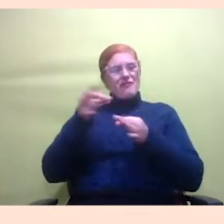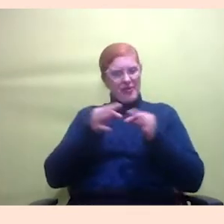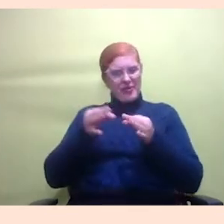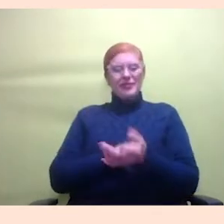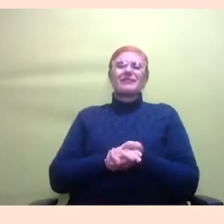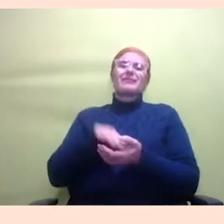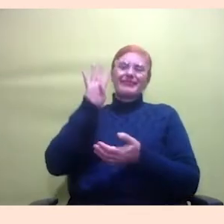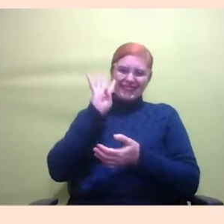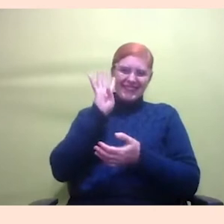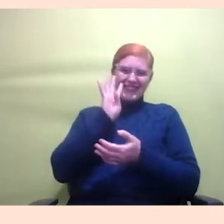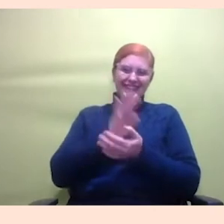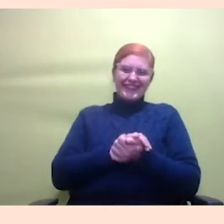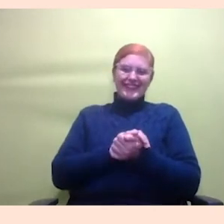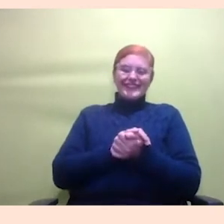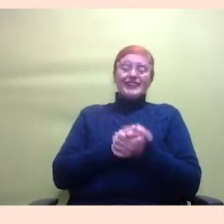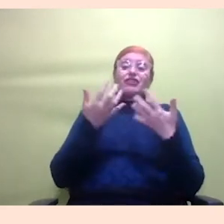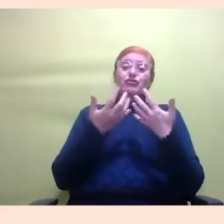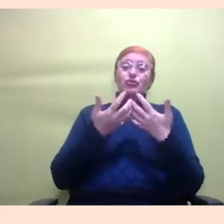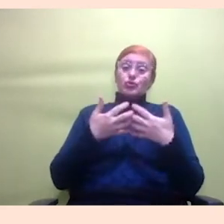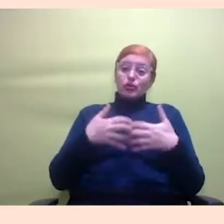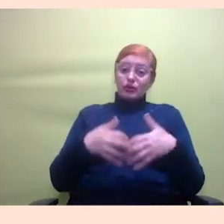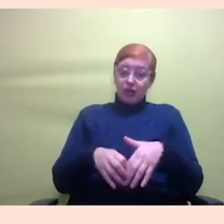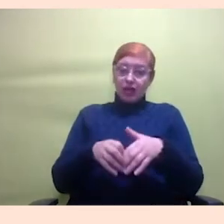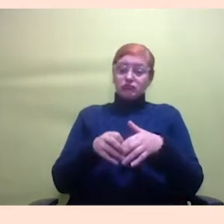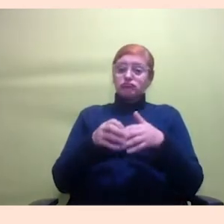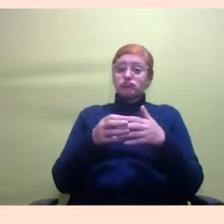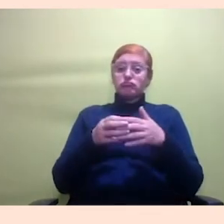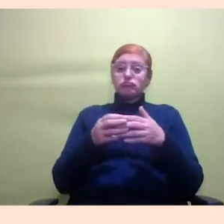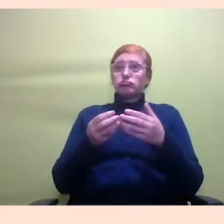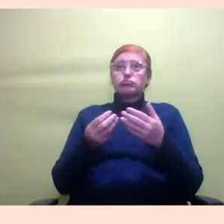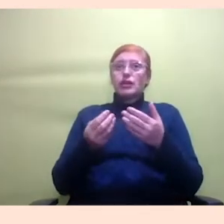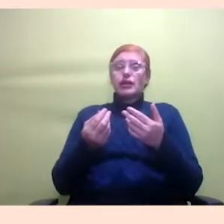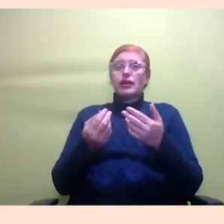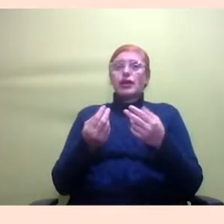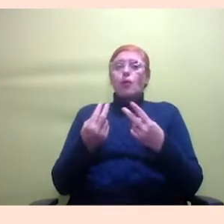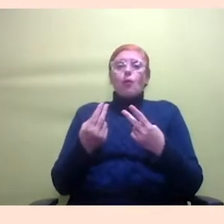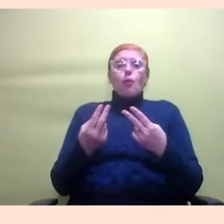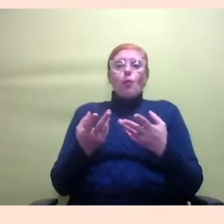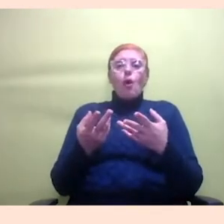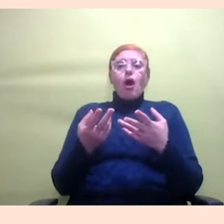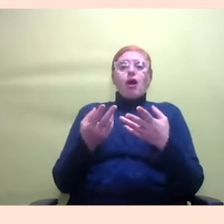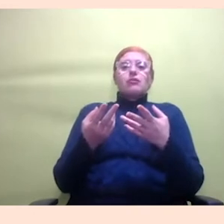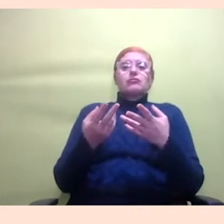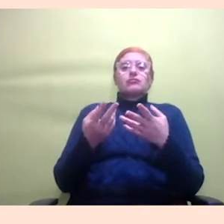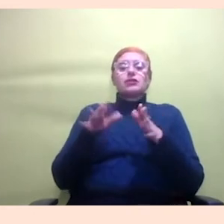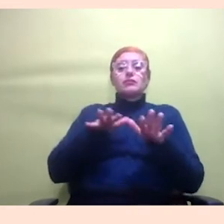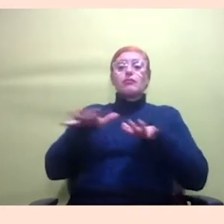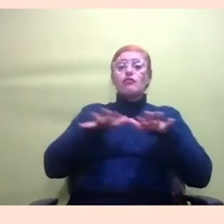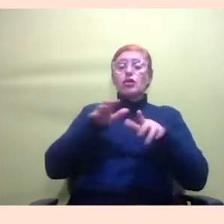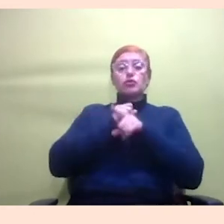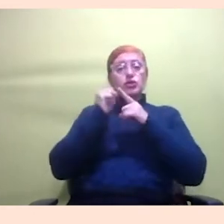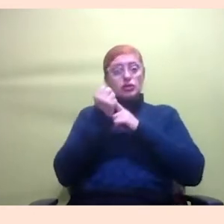fica um funcionamento praticamente como uma articulação de movimento social porque você vai conectando as